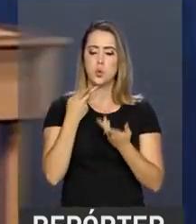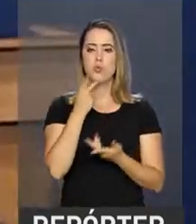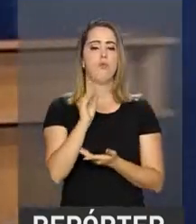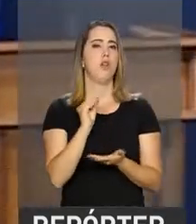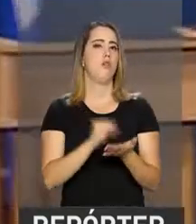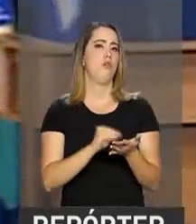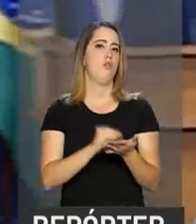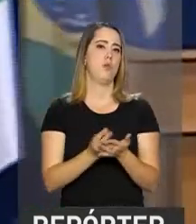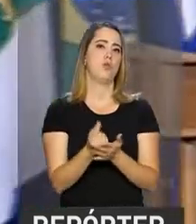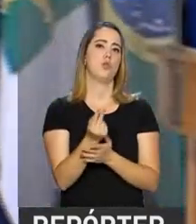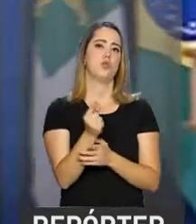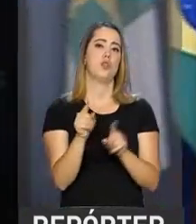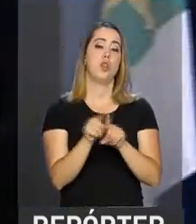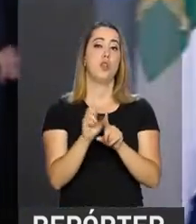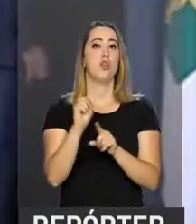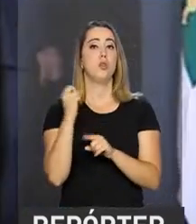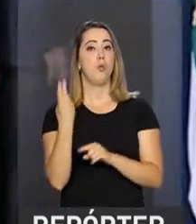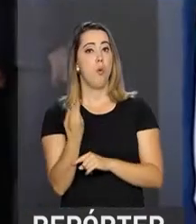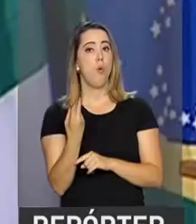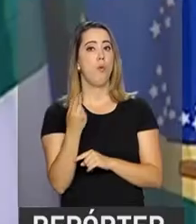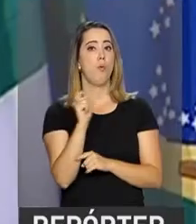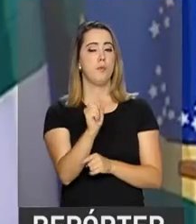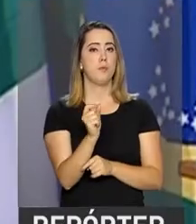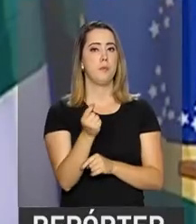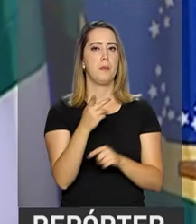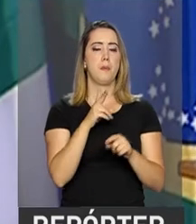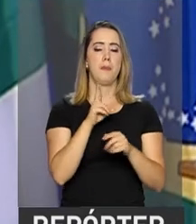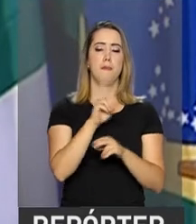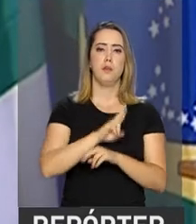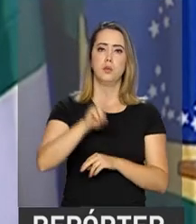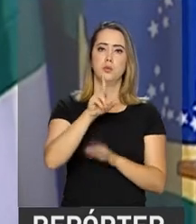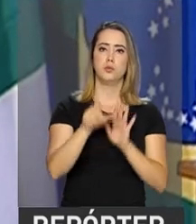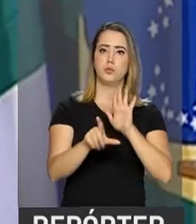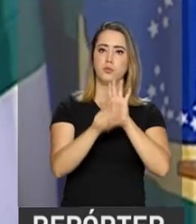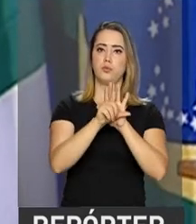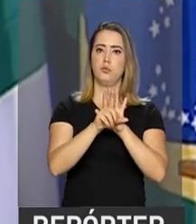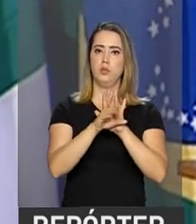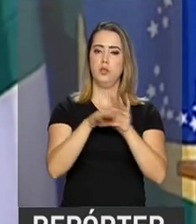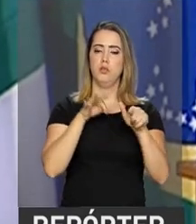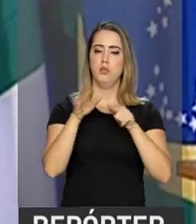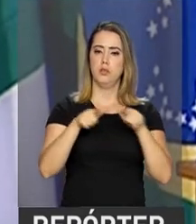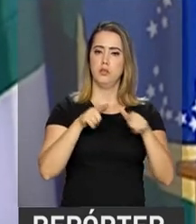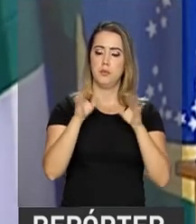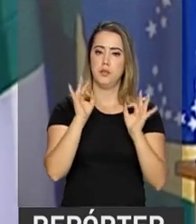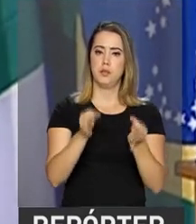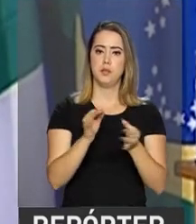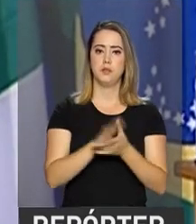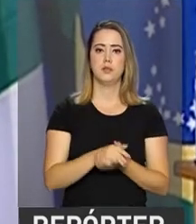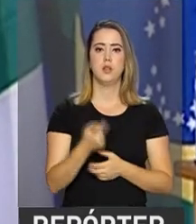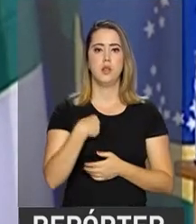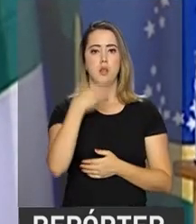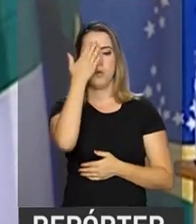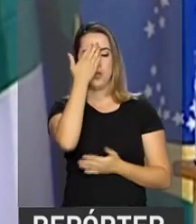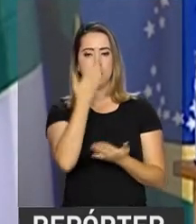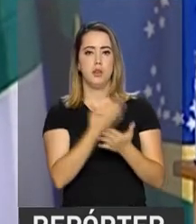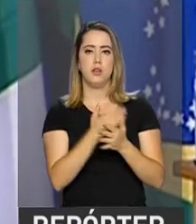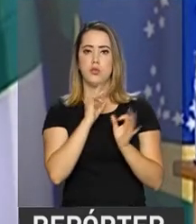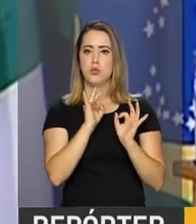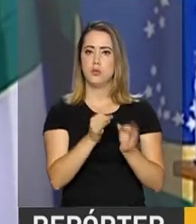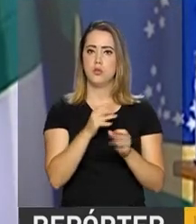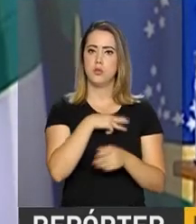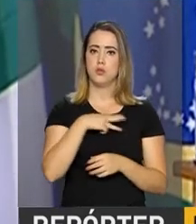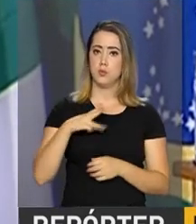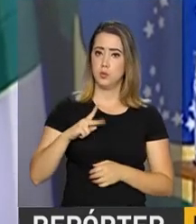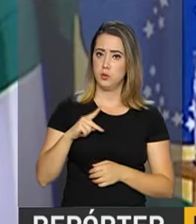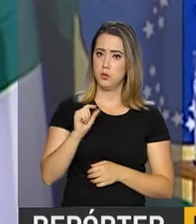faltado recursos e instrumentos legais para o Ministério Público cumprir sua missão. Estou certa de que o Ministério